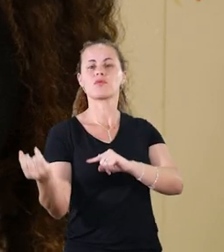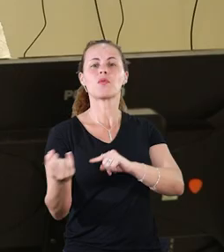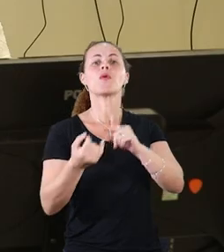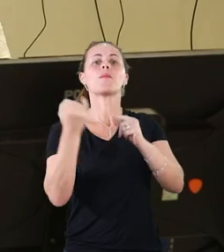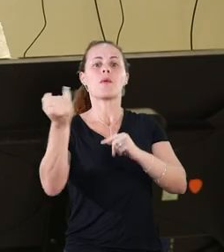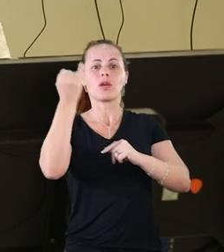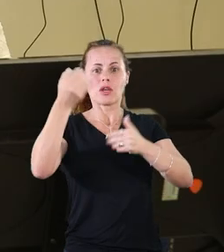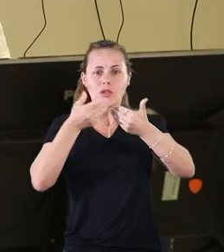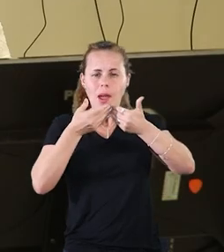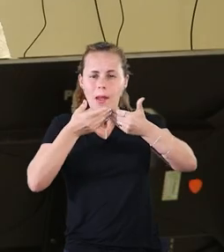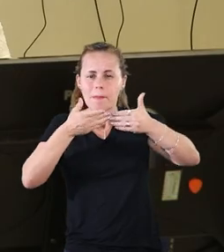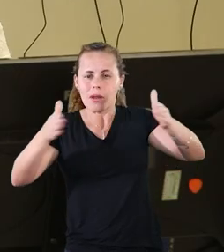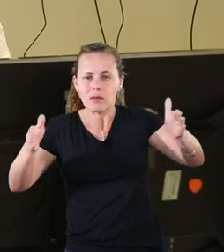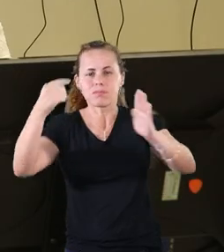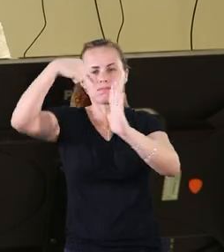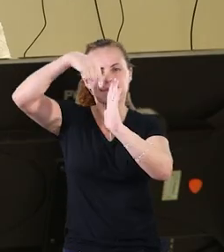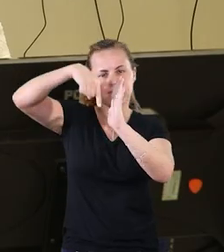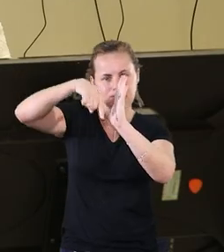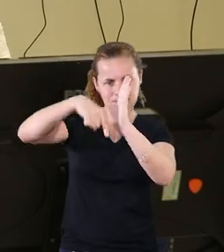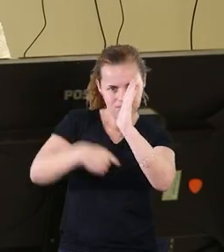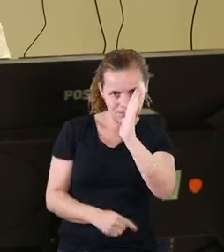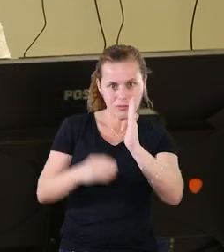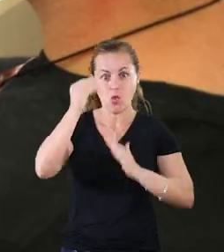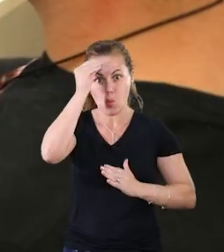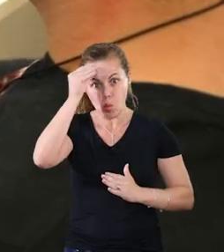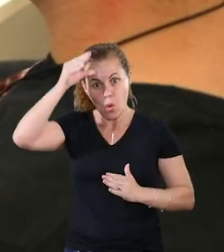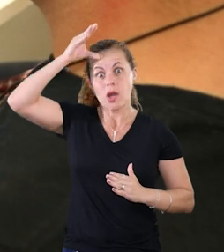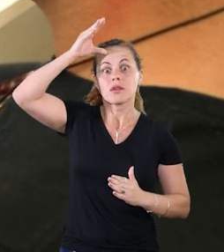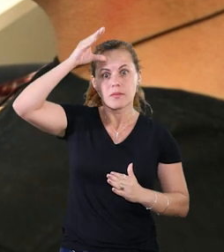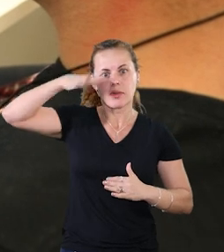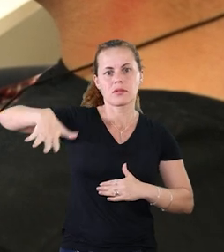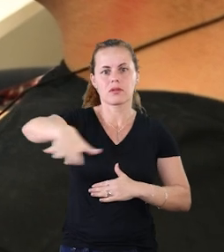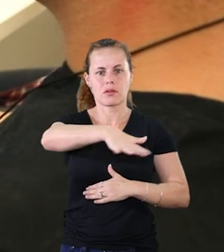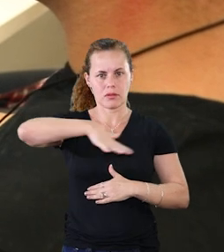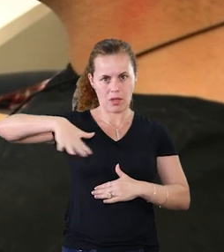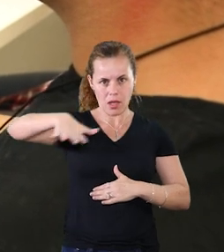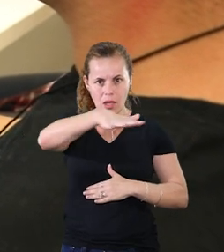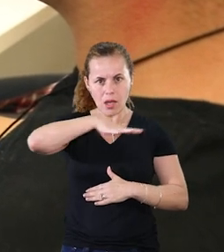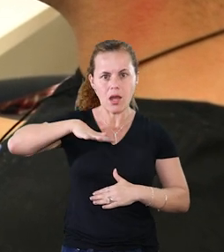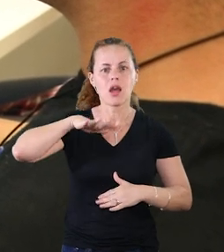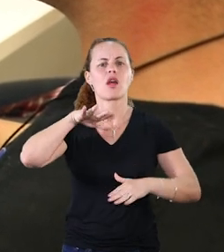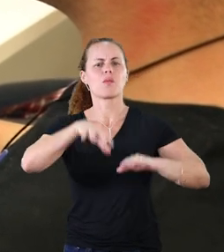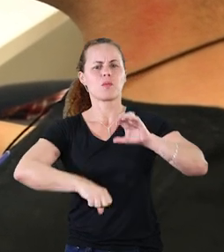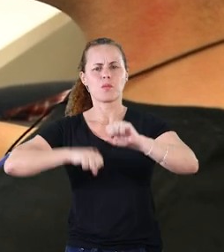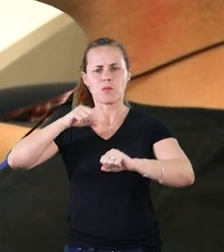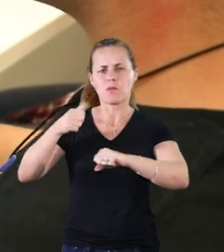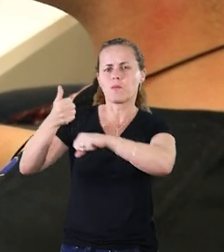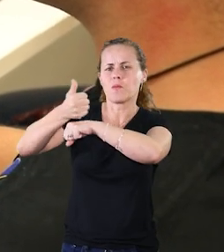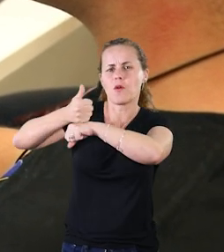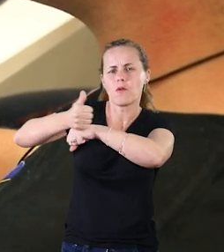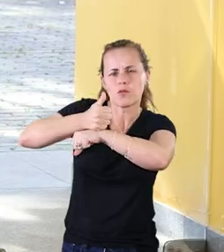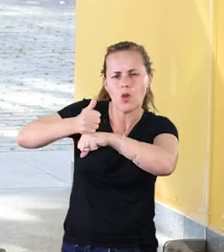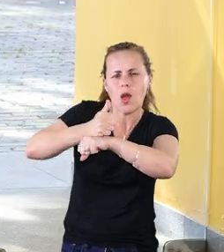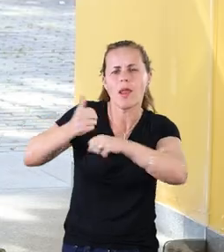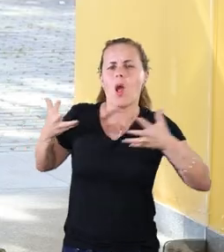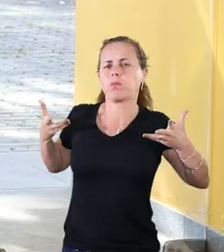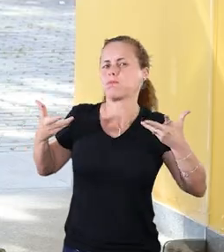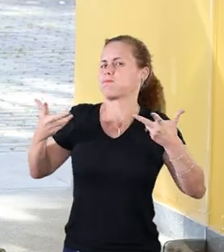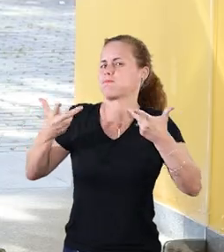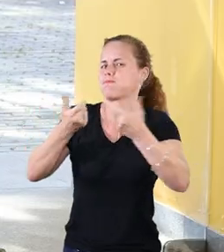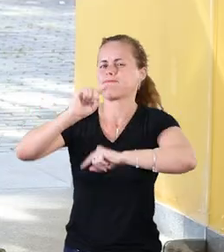central a ampliação e aprofundamento dos conhecimentos na área, buscando formar profissionais